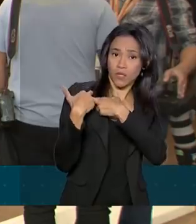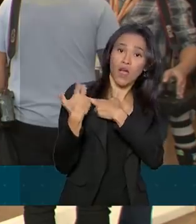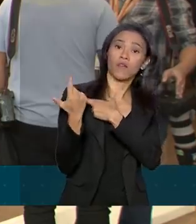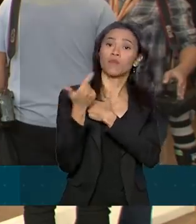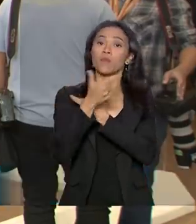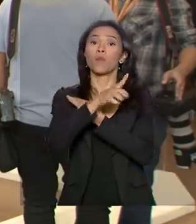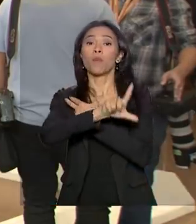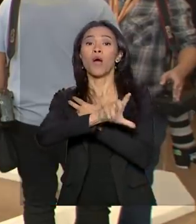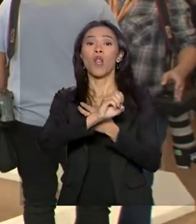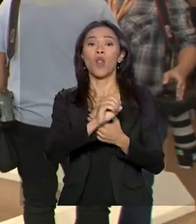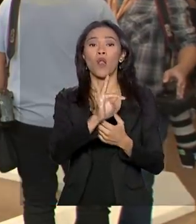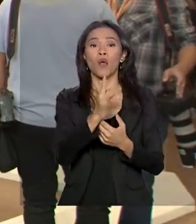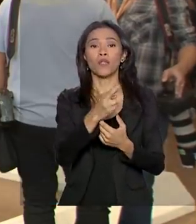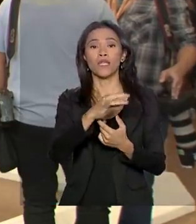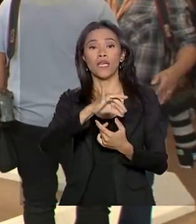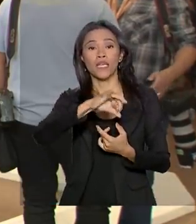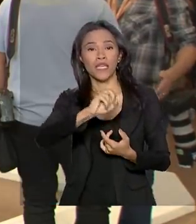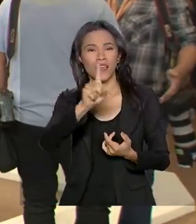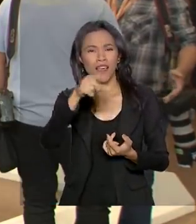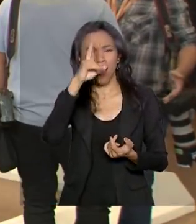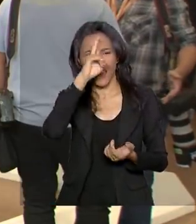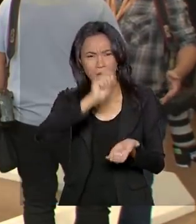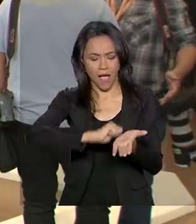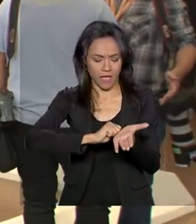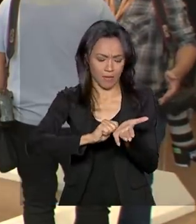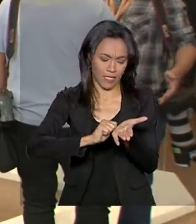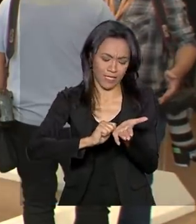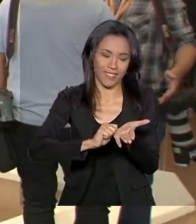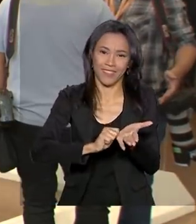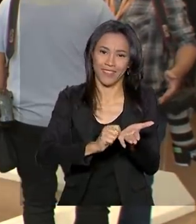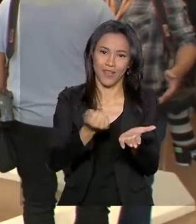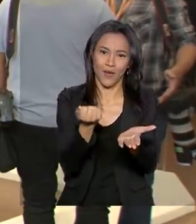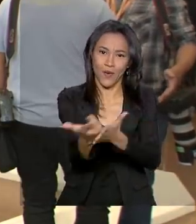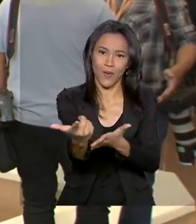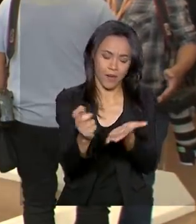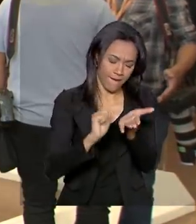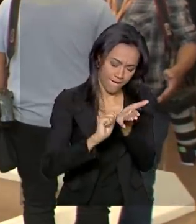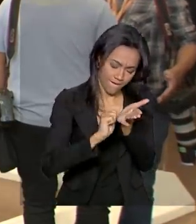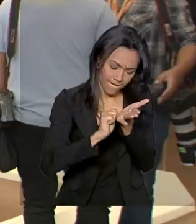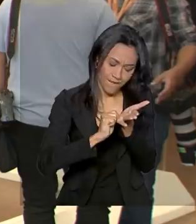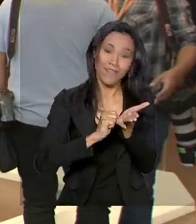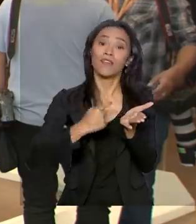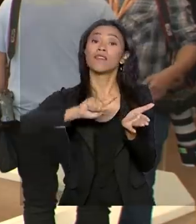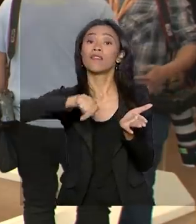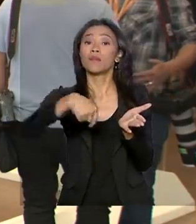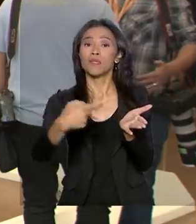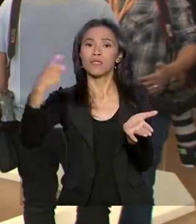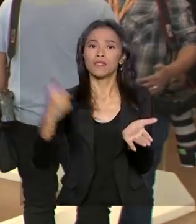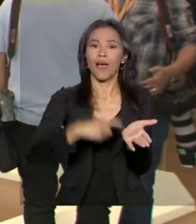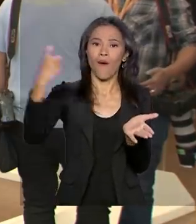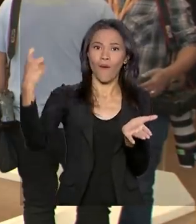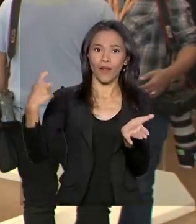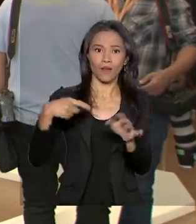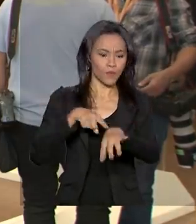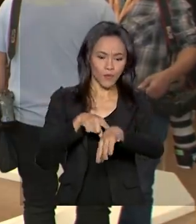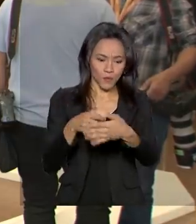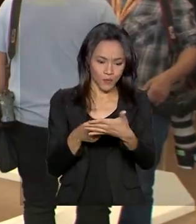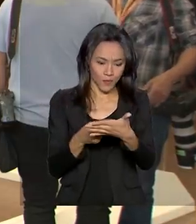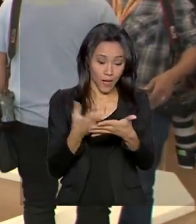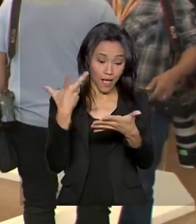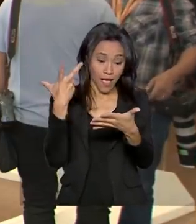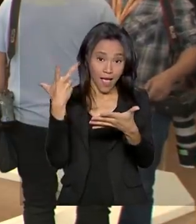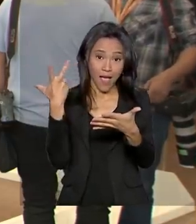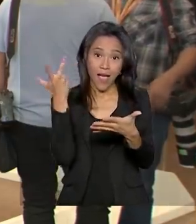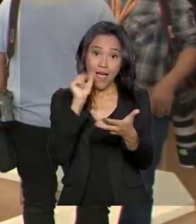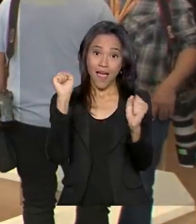exclusiva. A chamada raspadinho. O apostador compra um cartão, raspa e ali mesmo, na hora, instantaneamente, fica